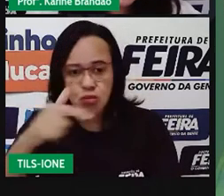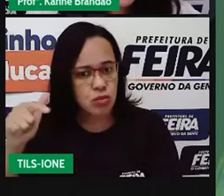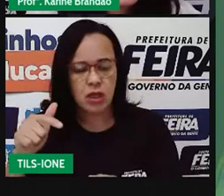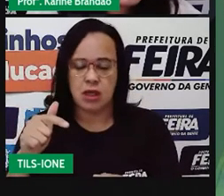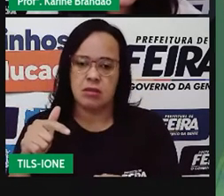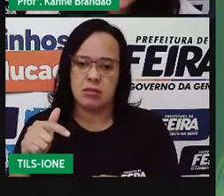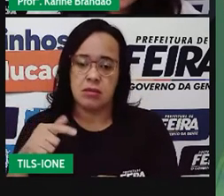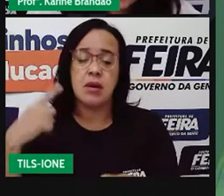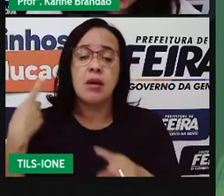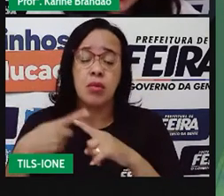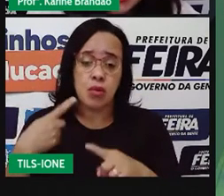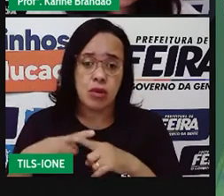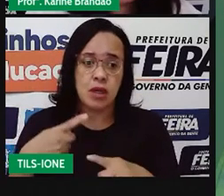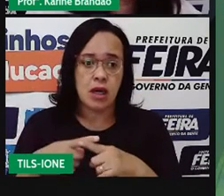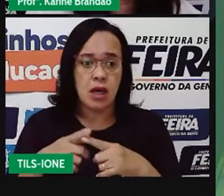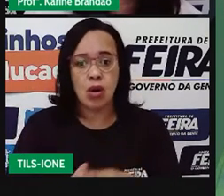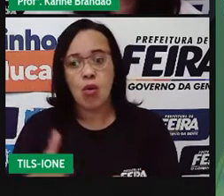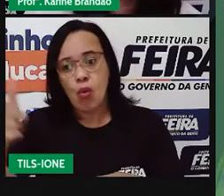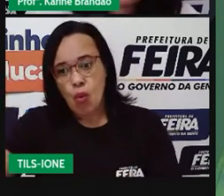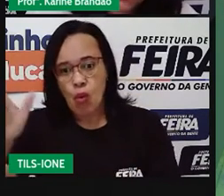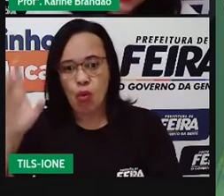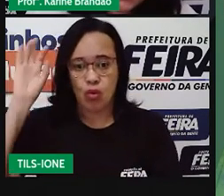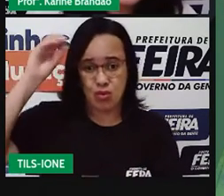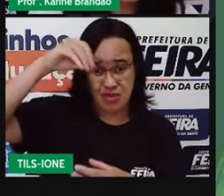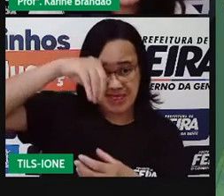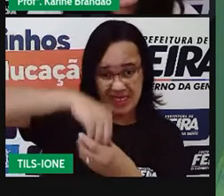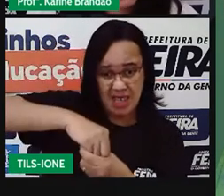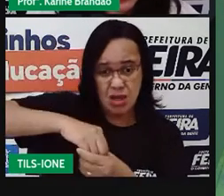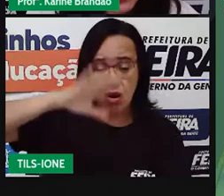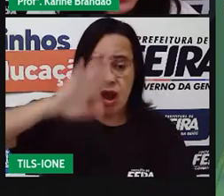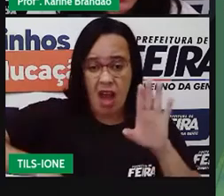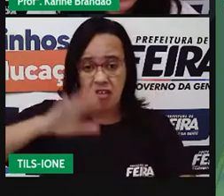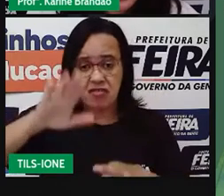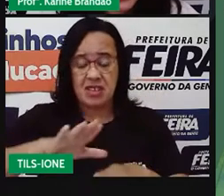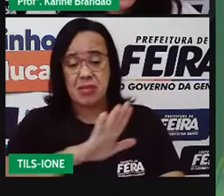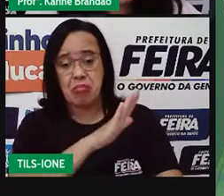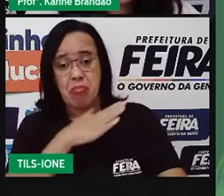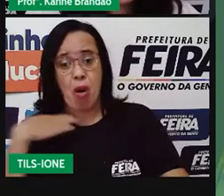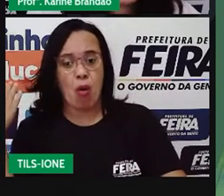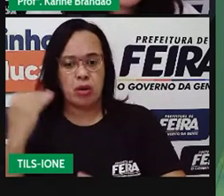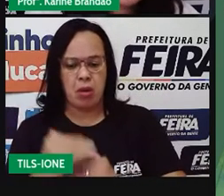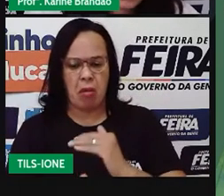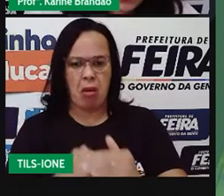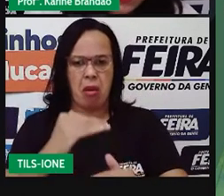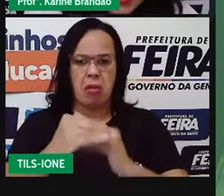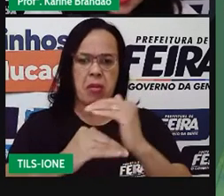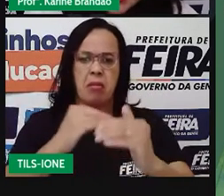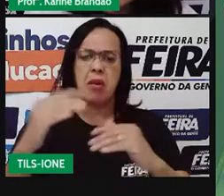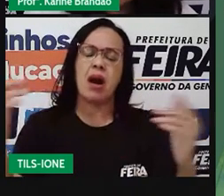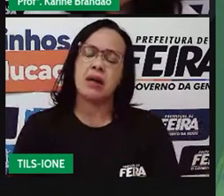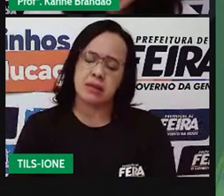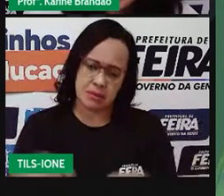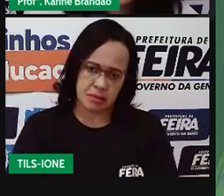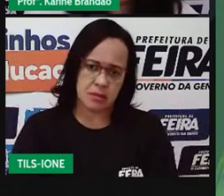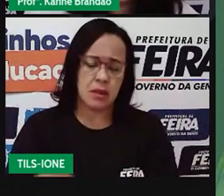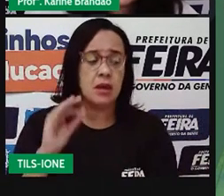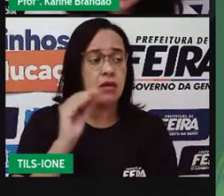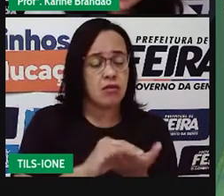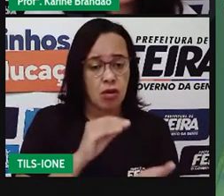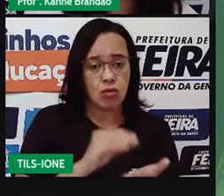hospedeiro, ele só sai prejudicado e muitas vezes ele morre nesse processo. Pró, mas faltou uma relação.